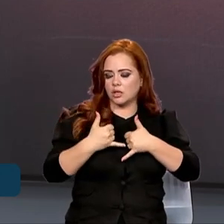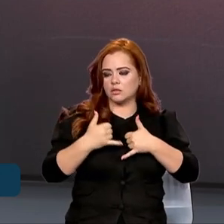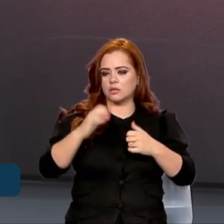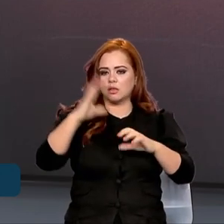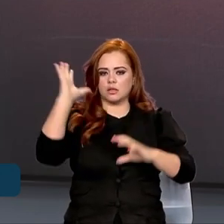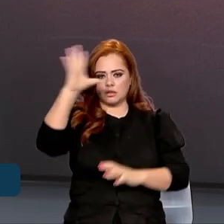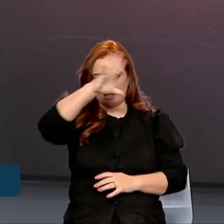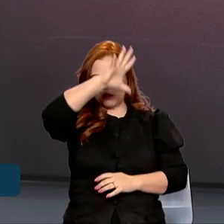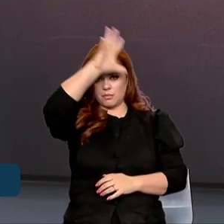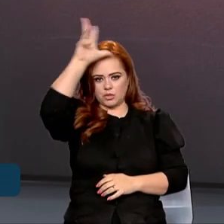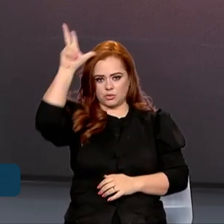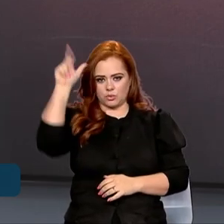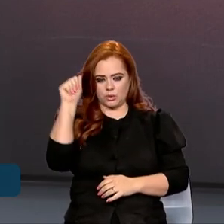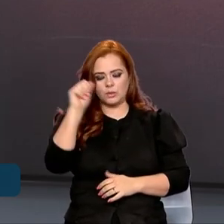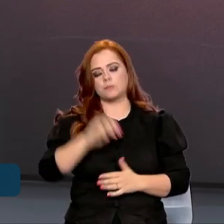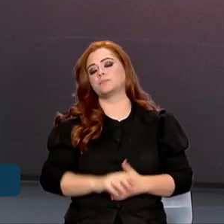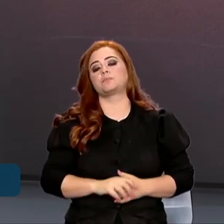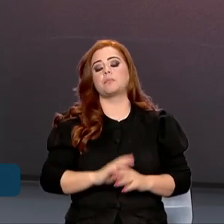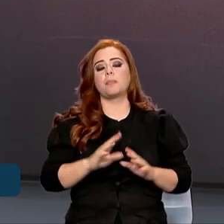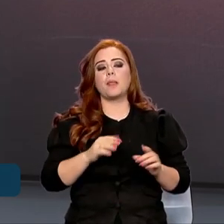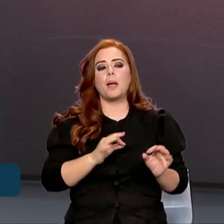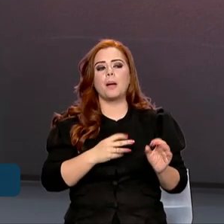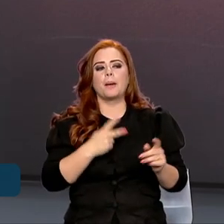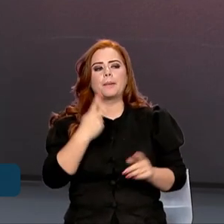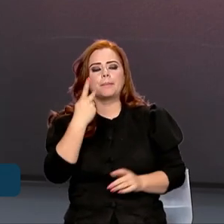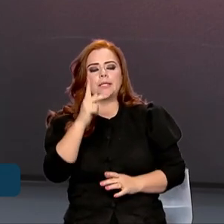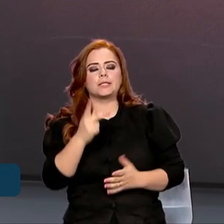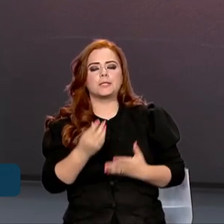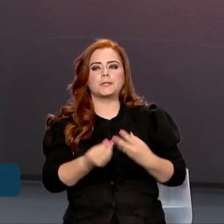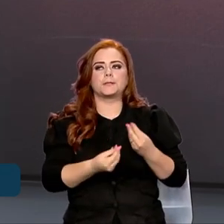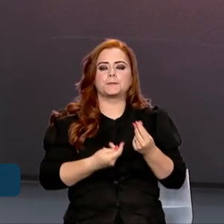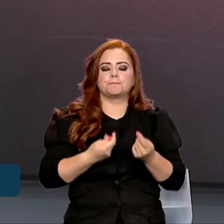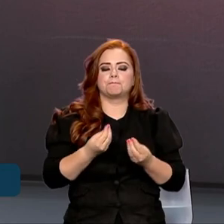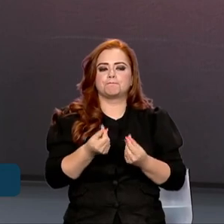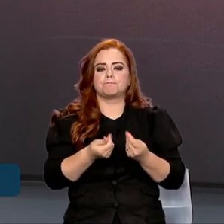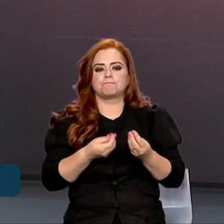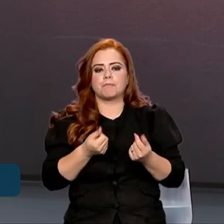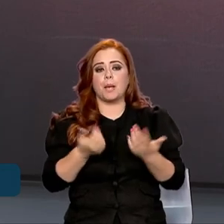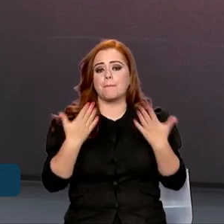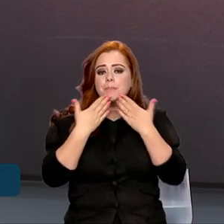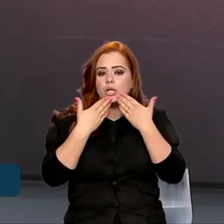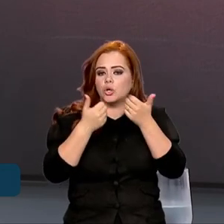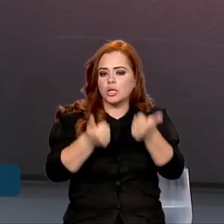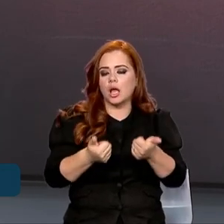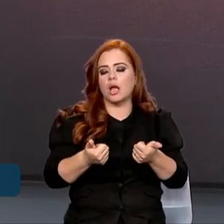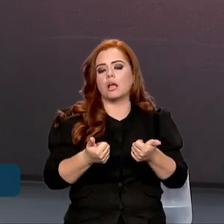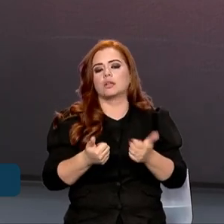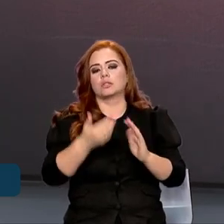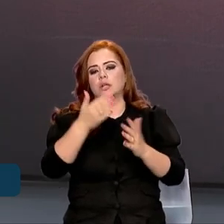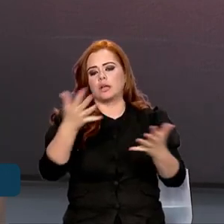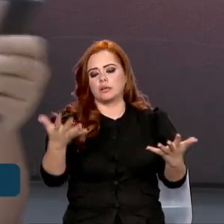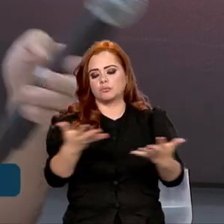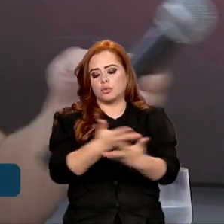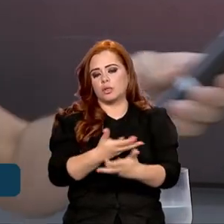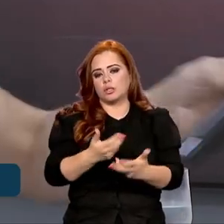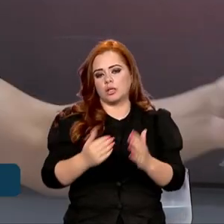é justamente para fazer essa melhoria da qualidade do suprimento.